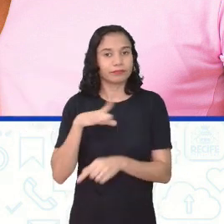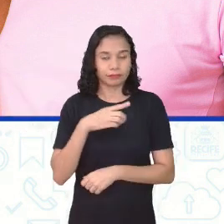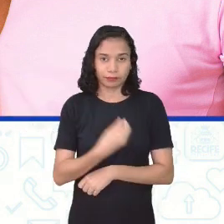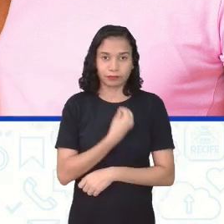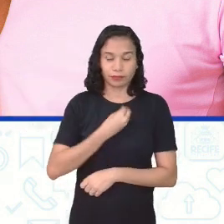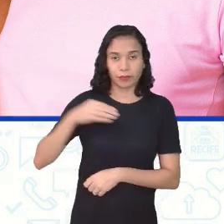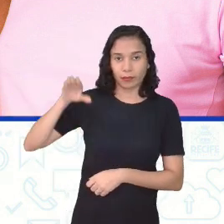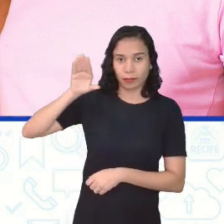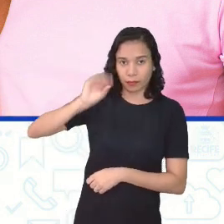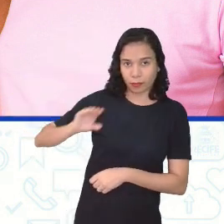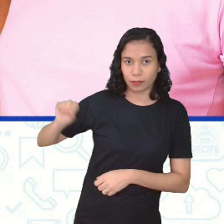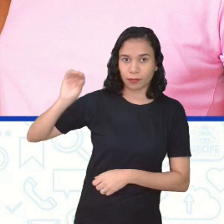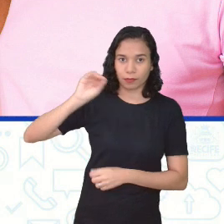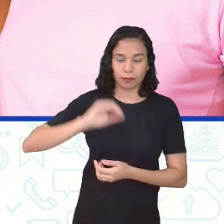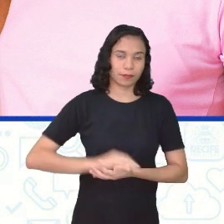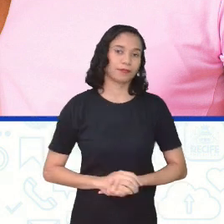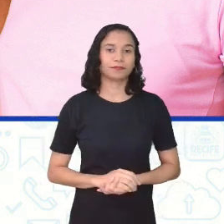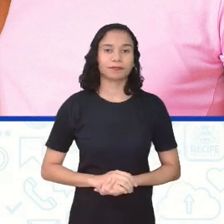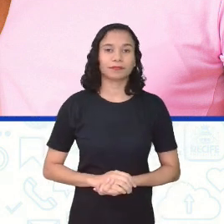oralidade.